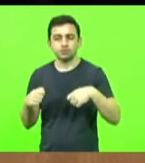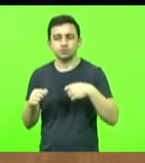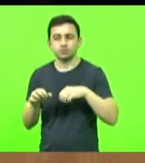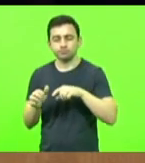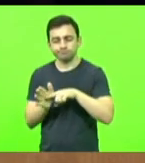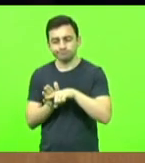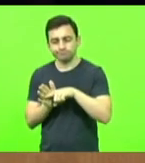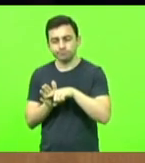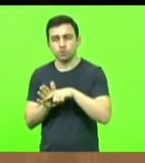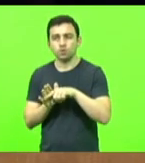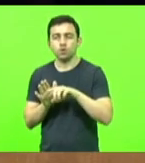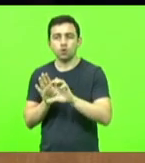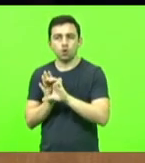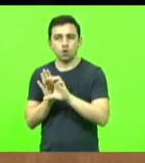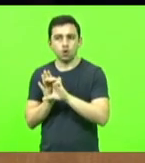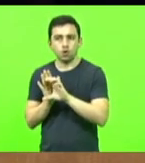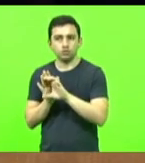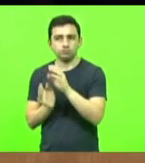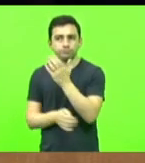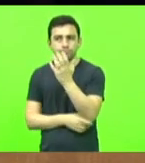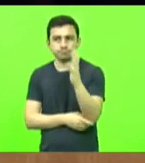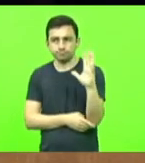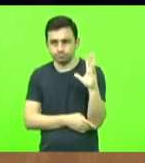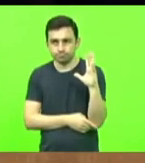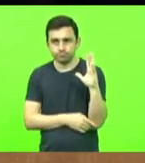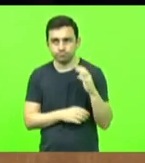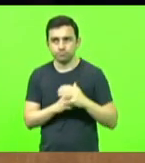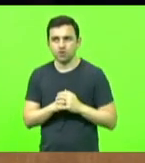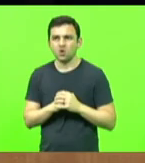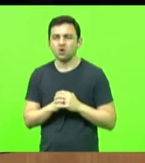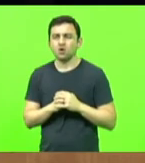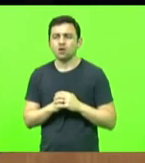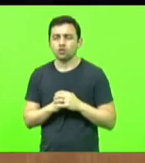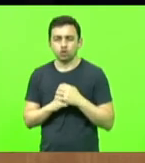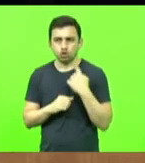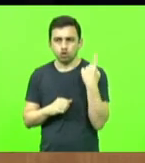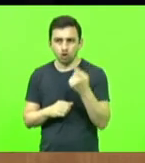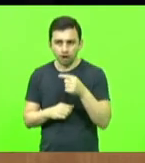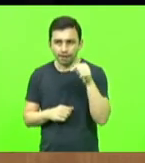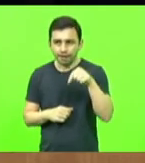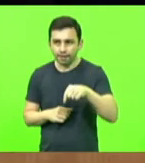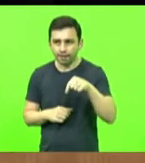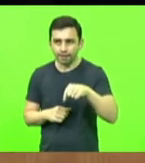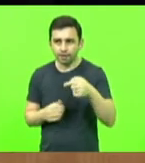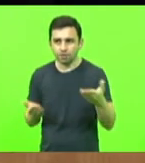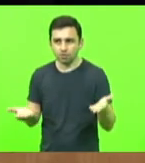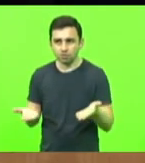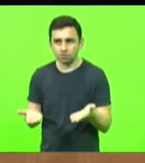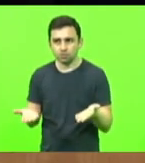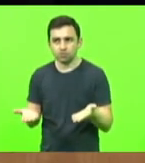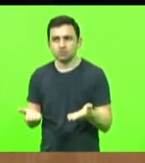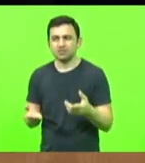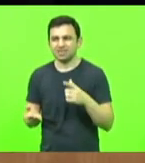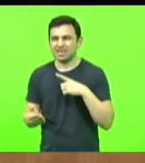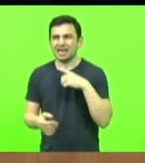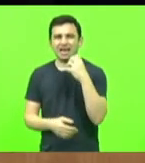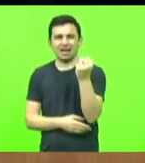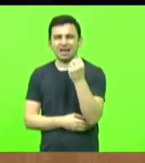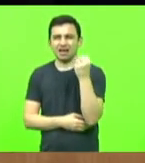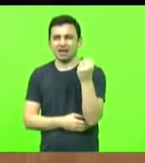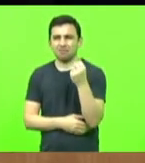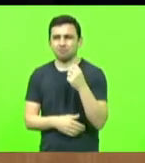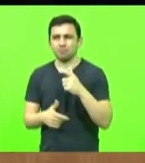Ambiental. O que fazemos aqui, diante da grave crise que